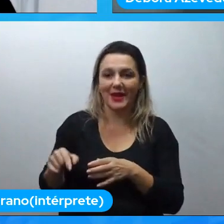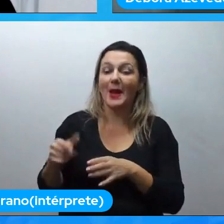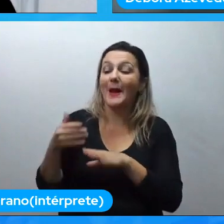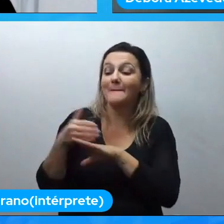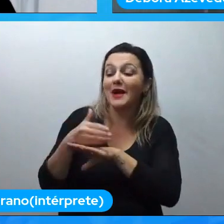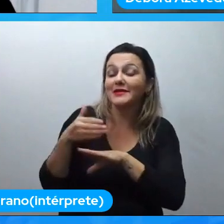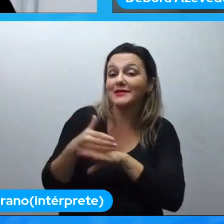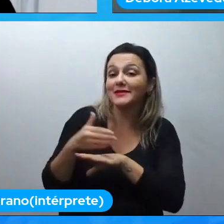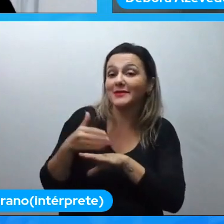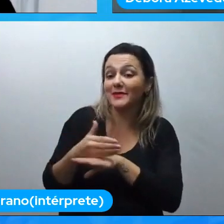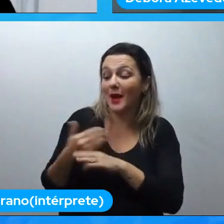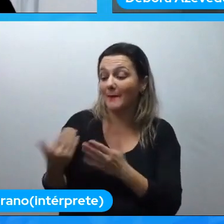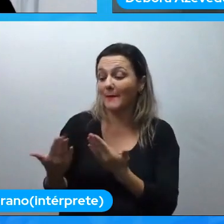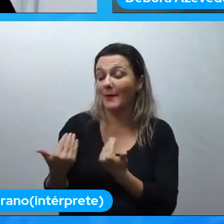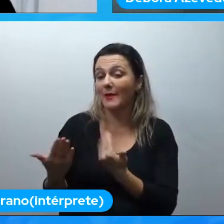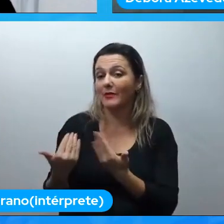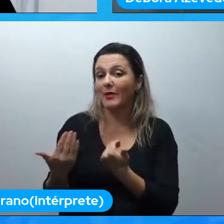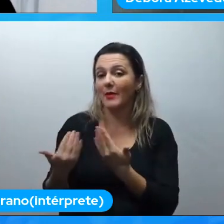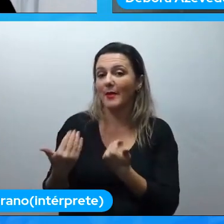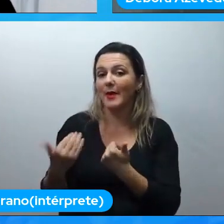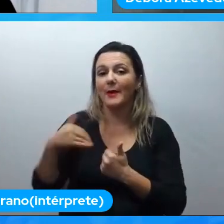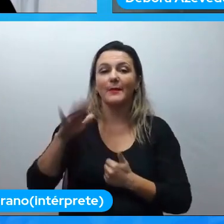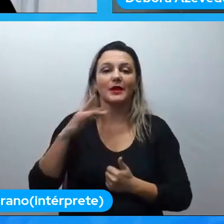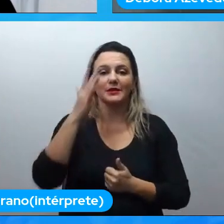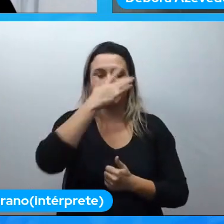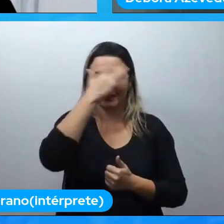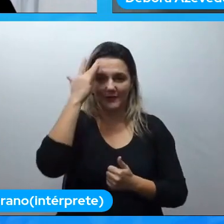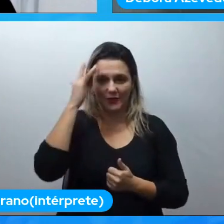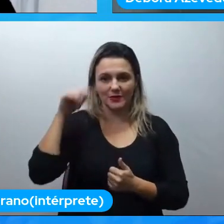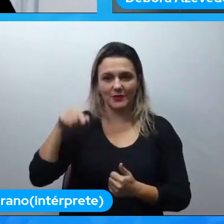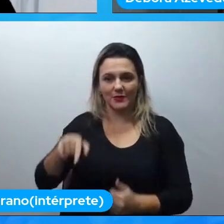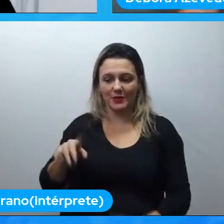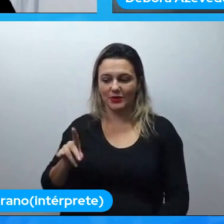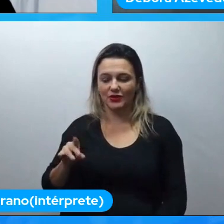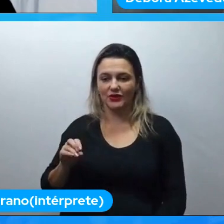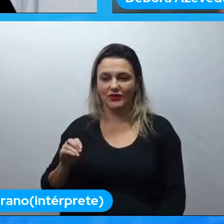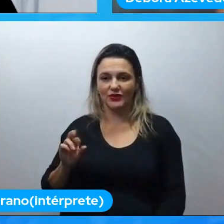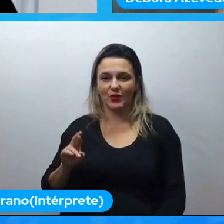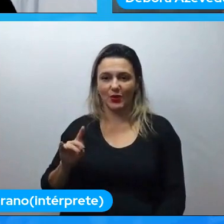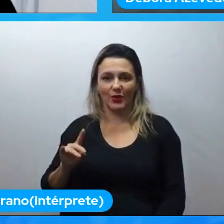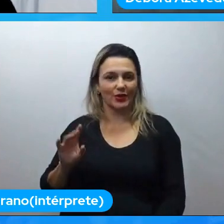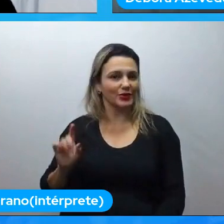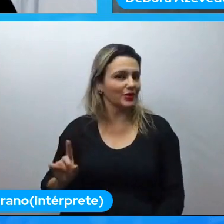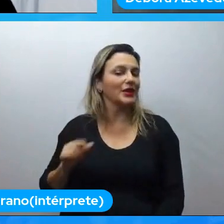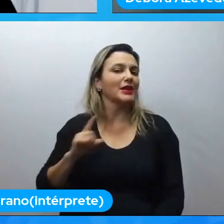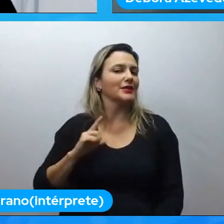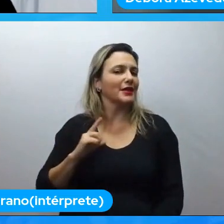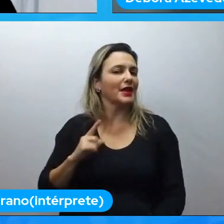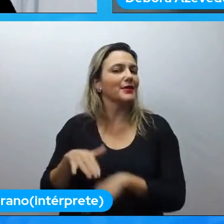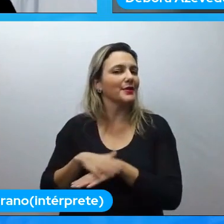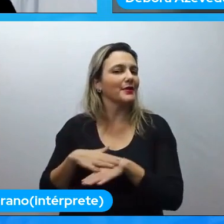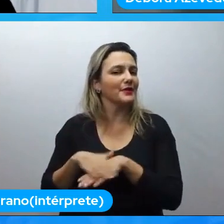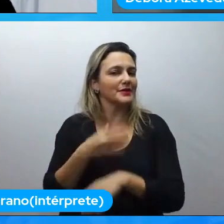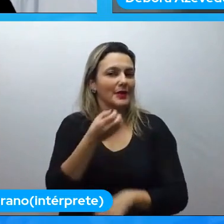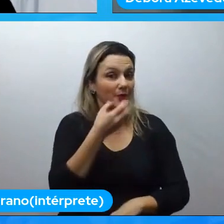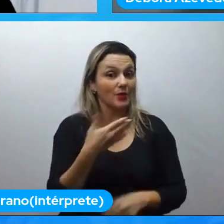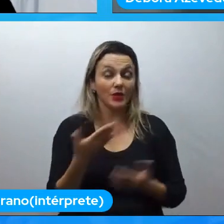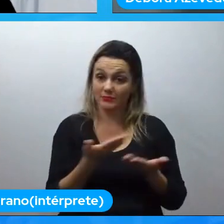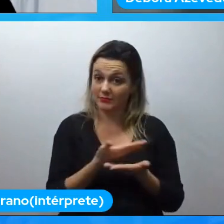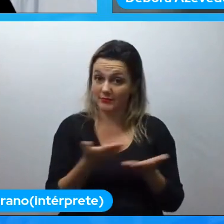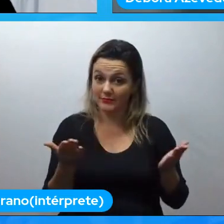dessa mesa e debater um pouco mais com as pessoas que estão lá no Discord tem muita conversa boa pra rolar ainda hoje se você puder